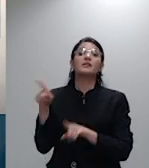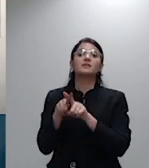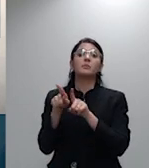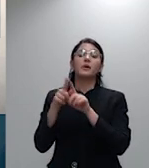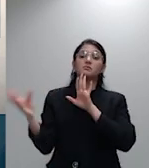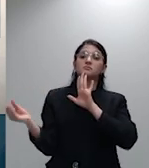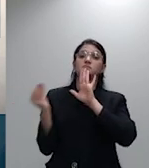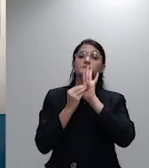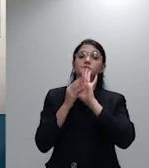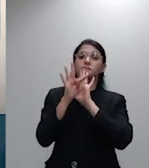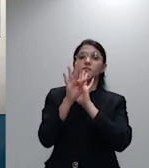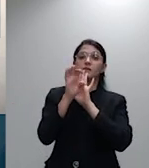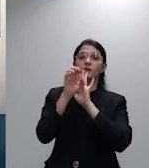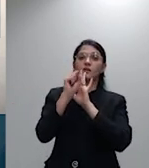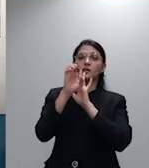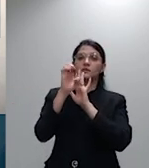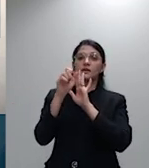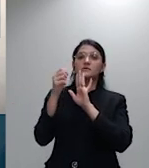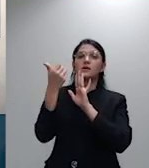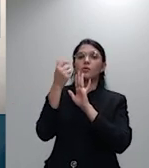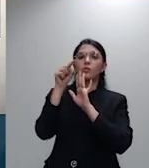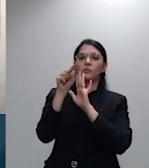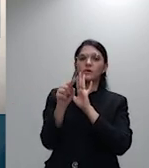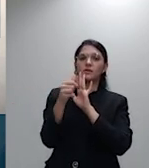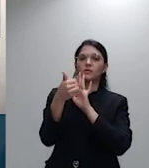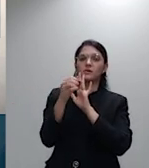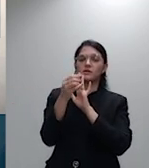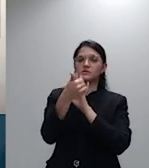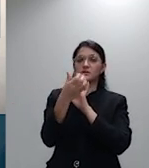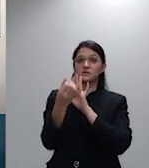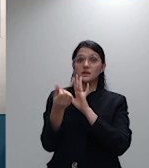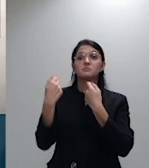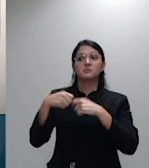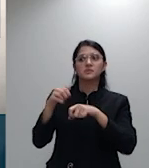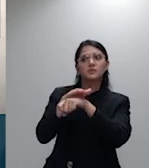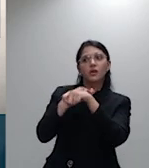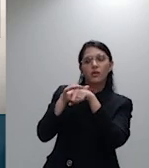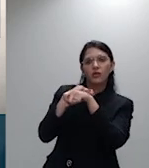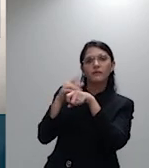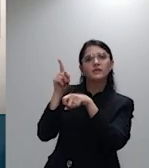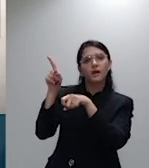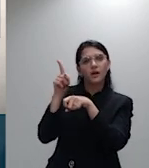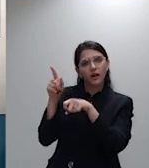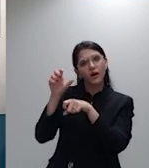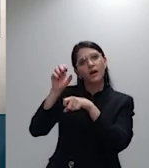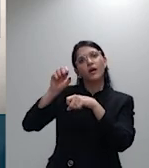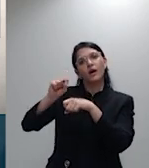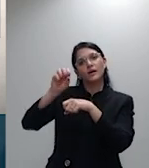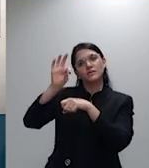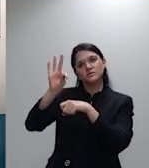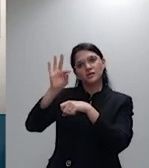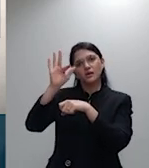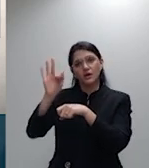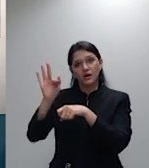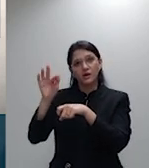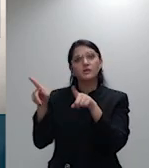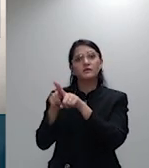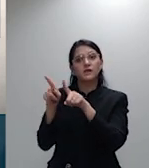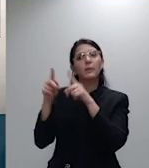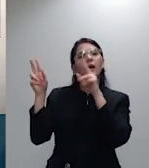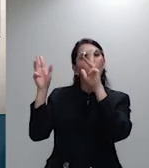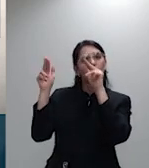1016 vai ter que dialogar com o entendimento do STF lá no tema 381